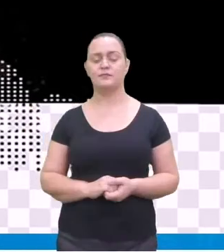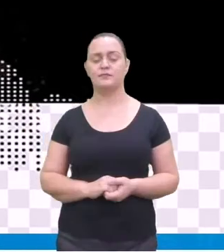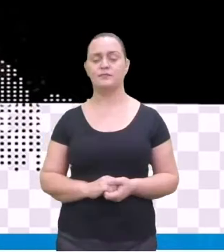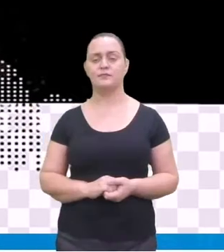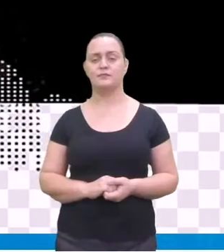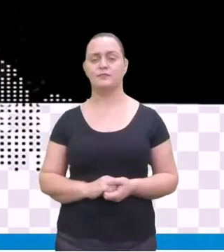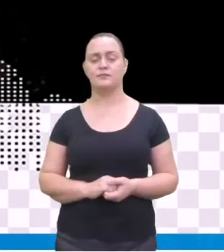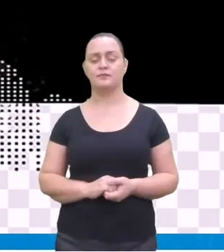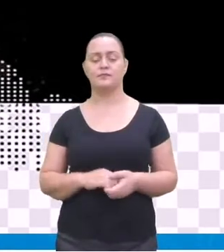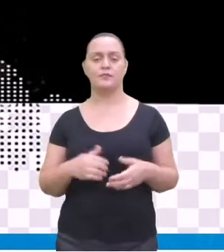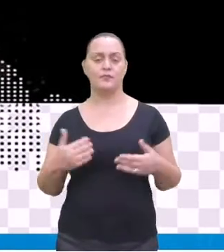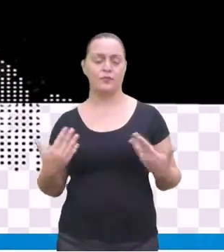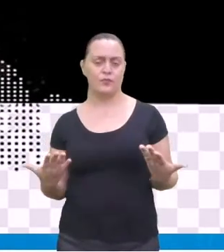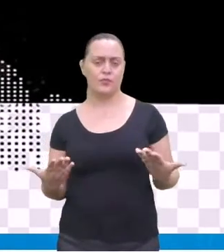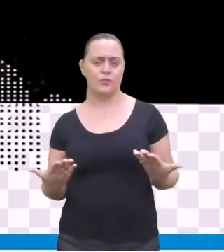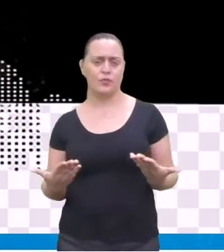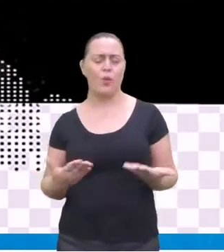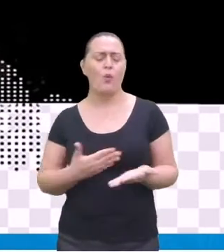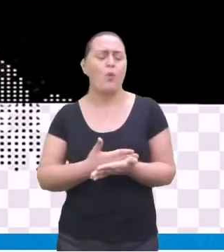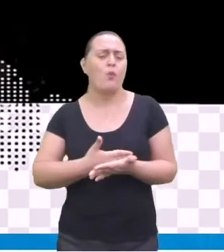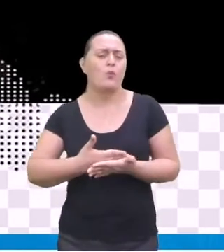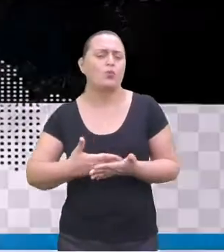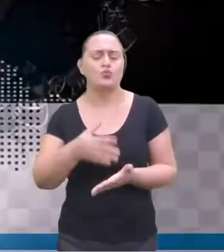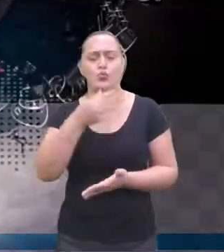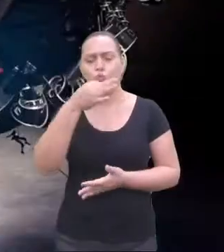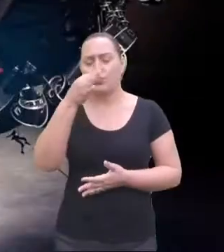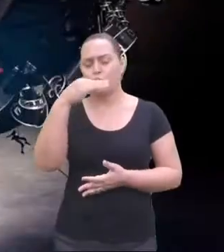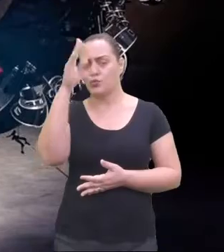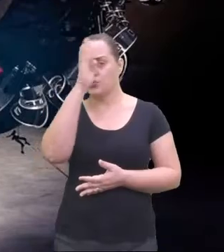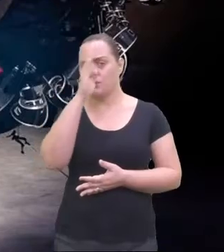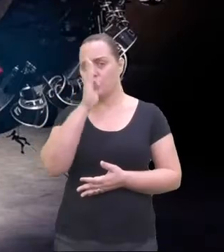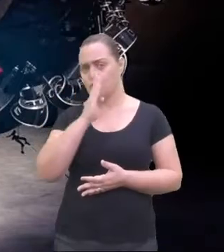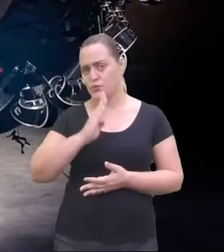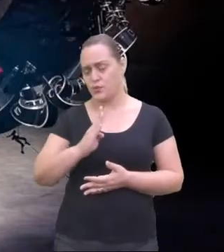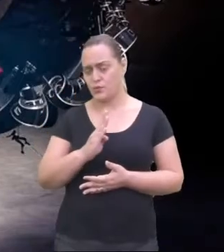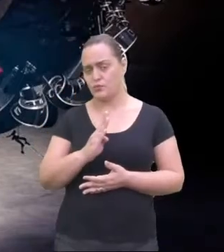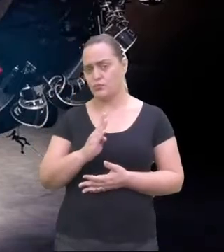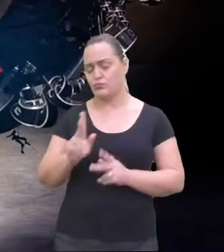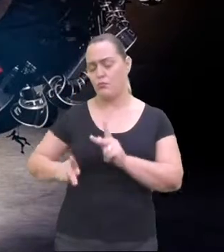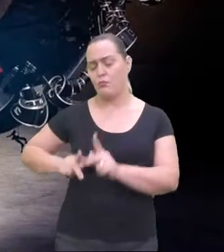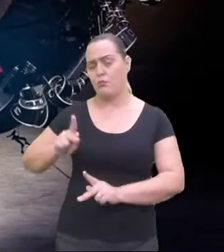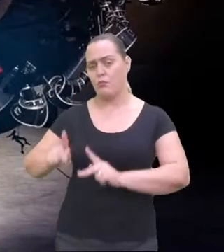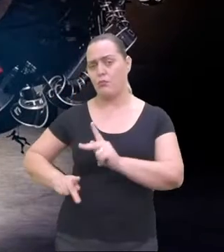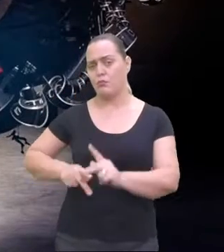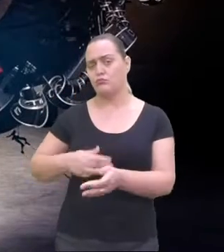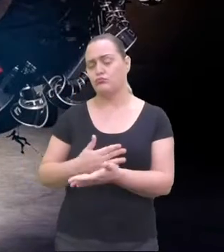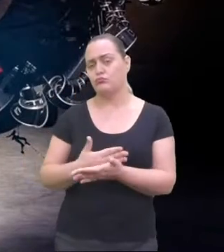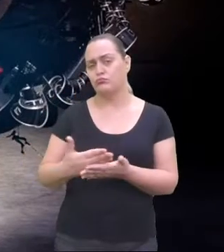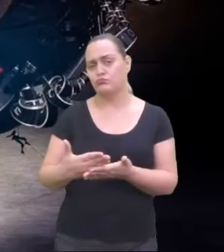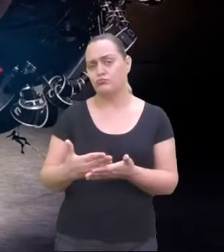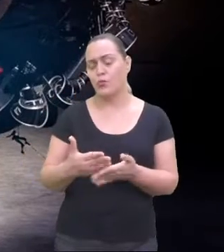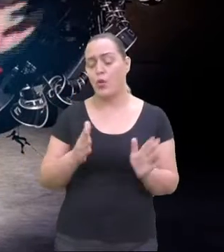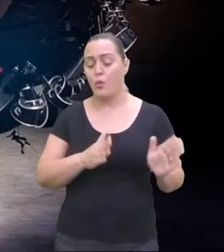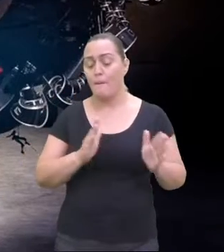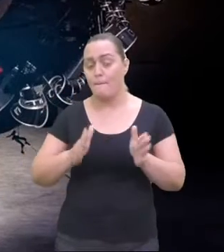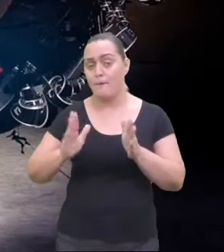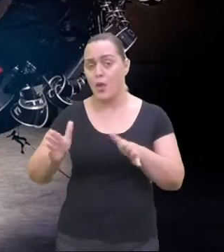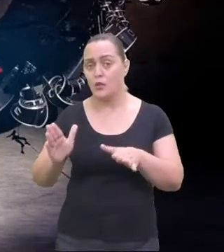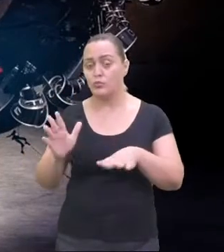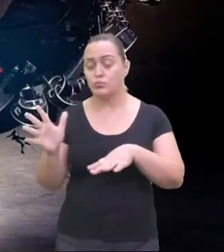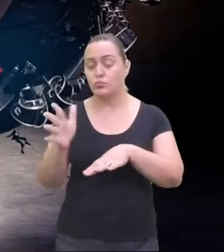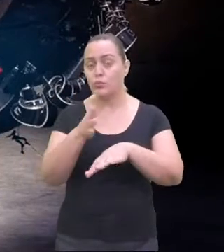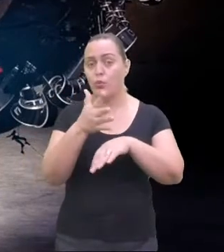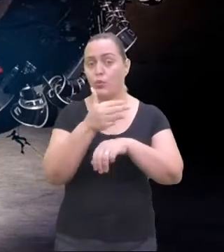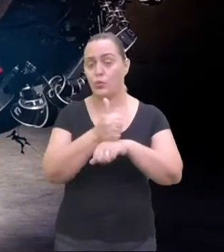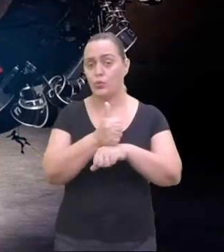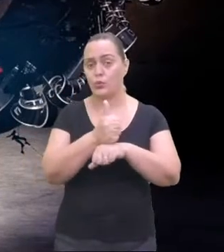do início da música brasileira, surgiu, da música popular brasileira, ela surgiu no período colonial, com a